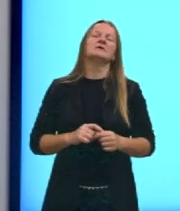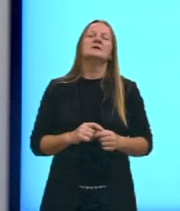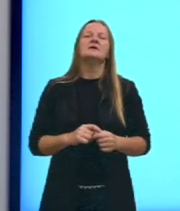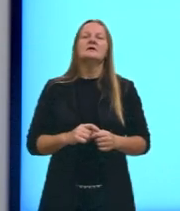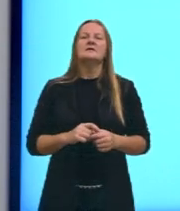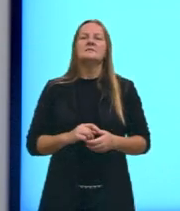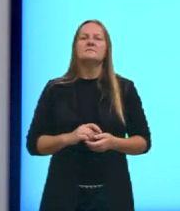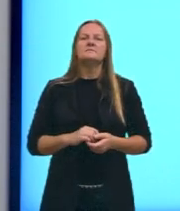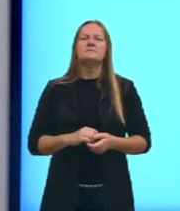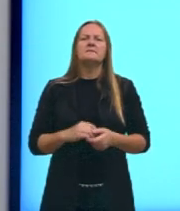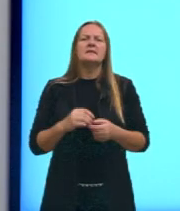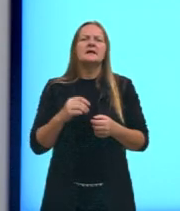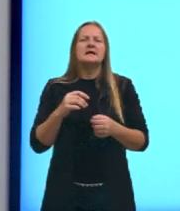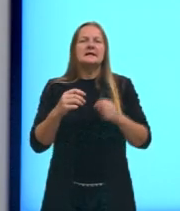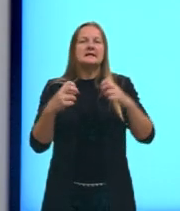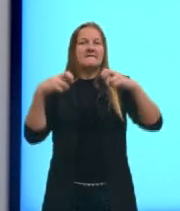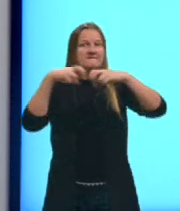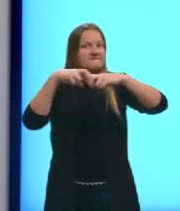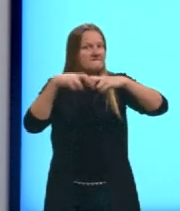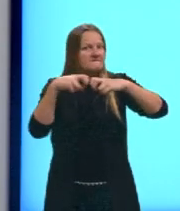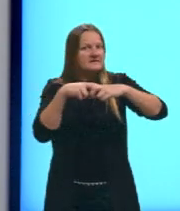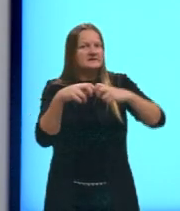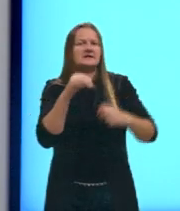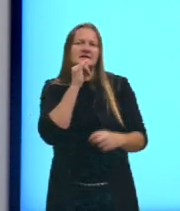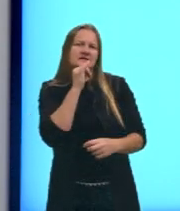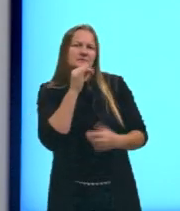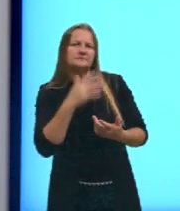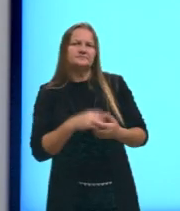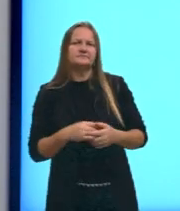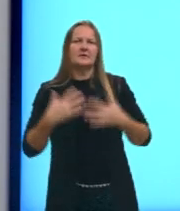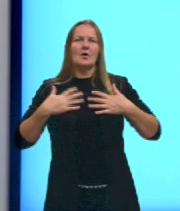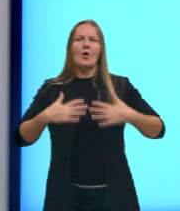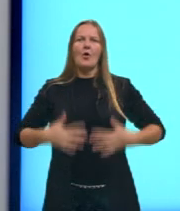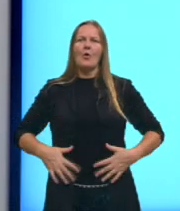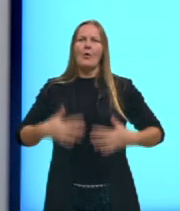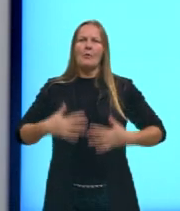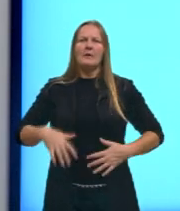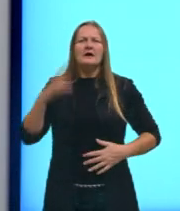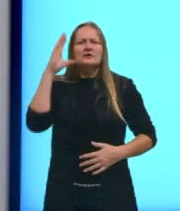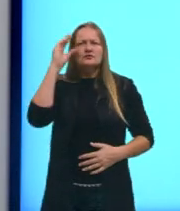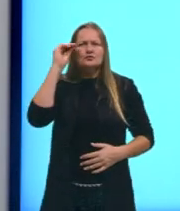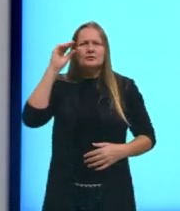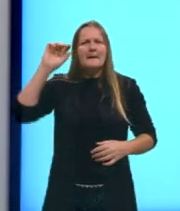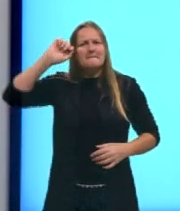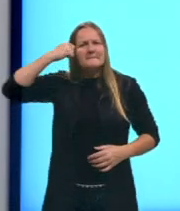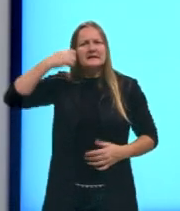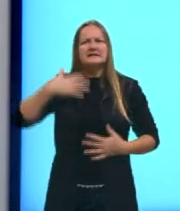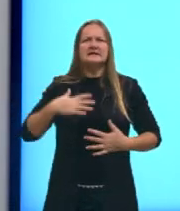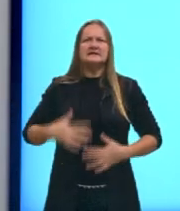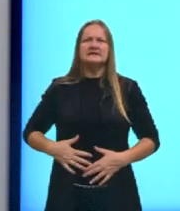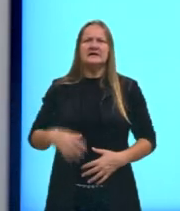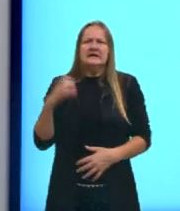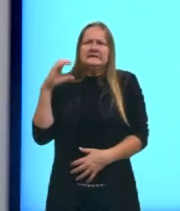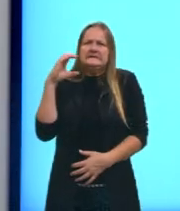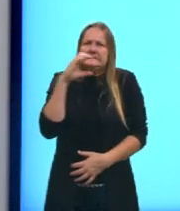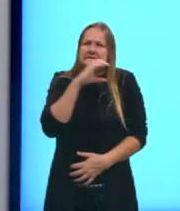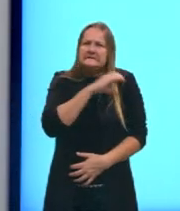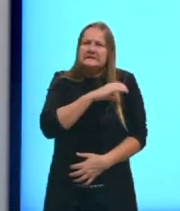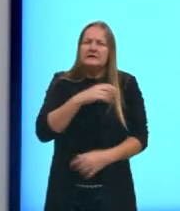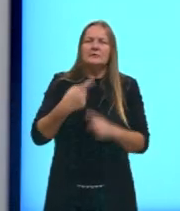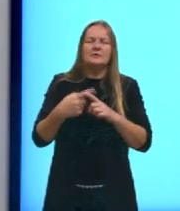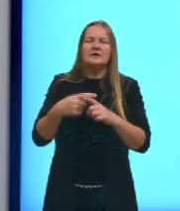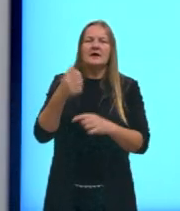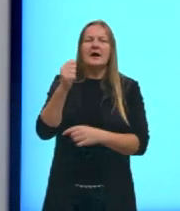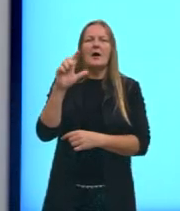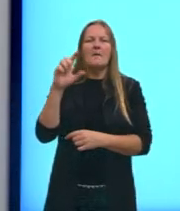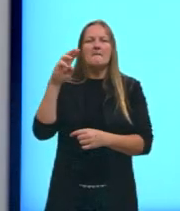Então, na física, por exemplo, a gente sabe que roupa escura, roupa preta, ela esquenta mais, porque o albedo dela